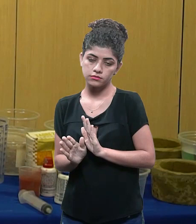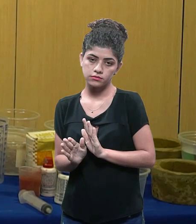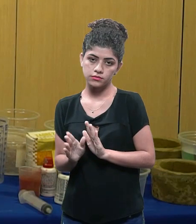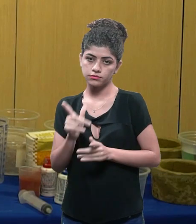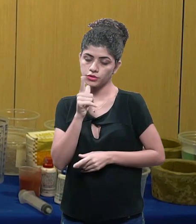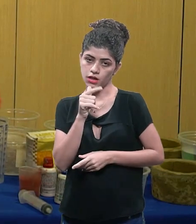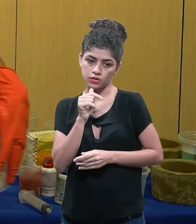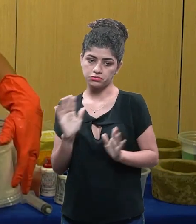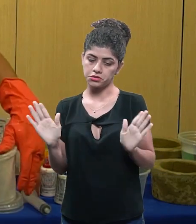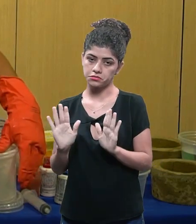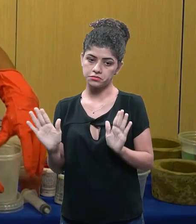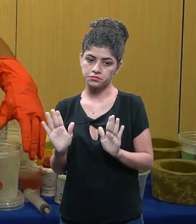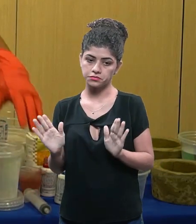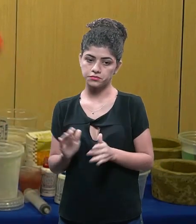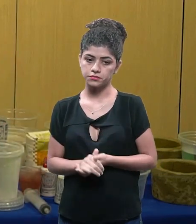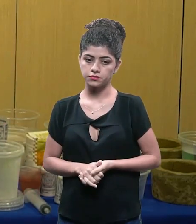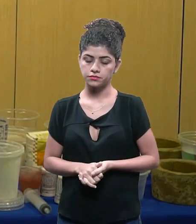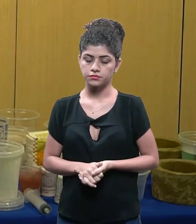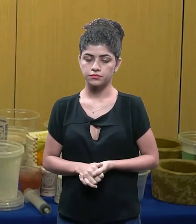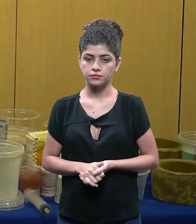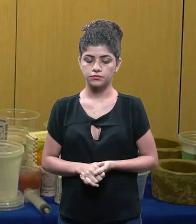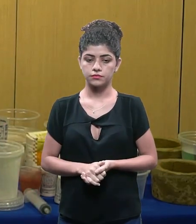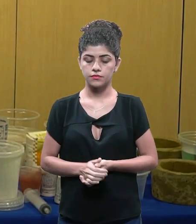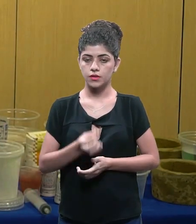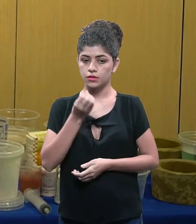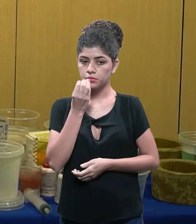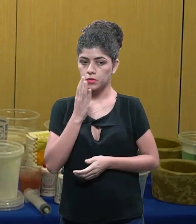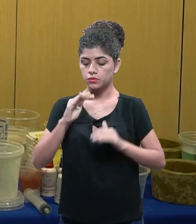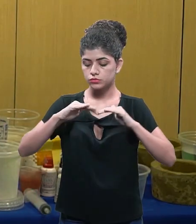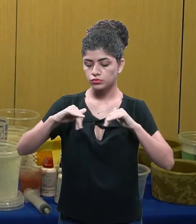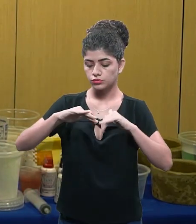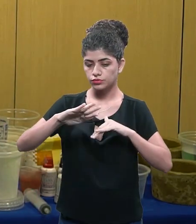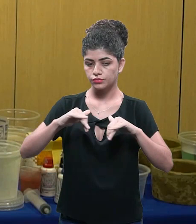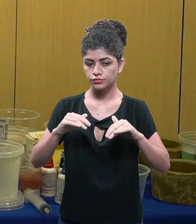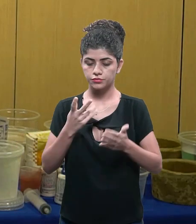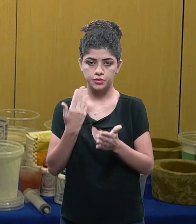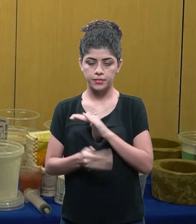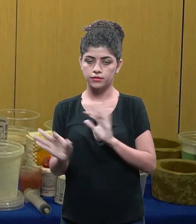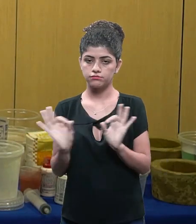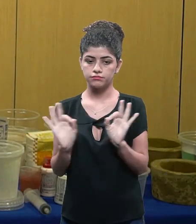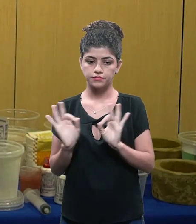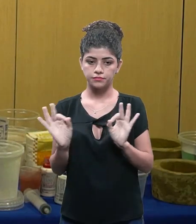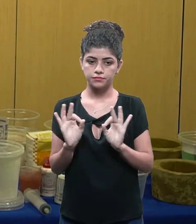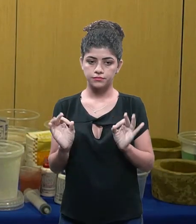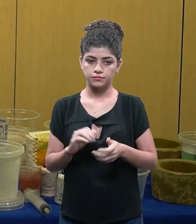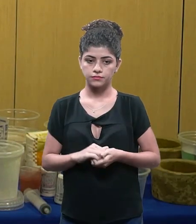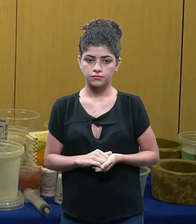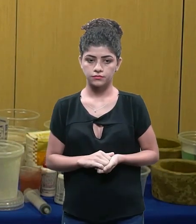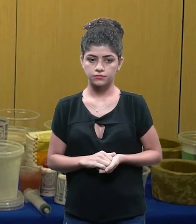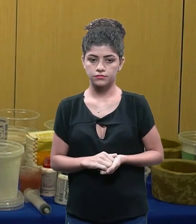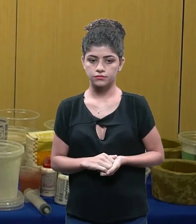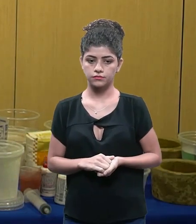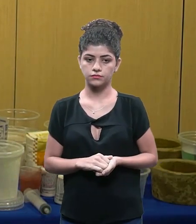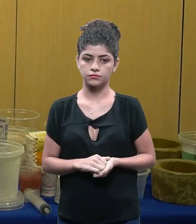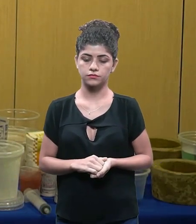perda de água para nenhum local certo então aqui é uma maceira fechadinha eu não vou ter perda em lugar nenhum então nem